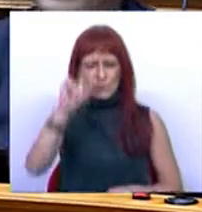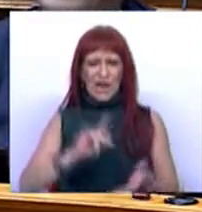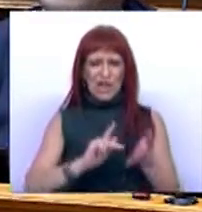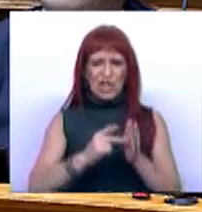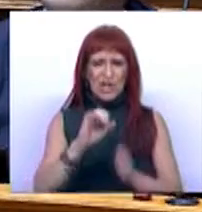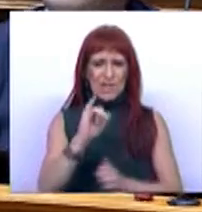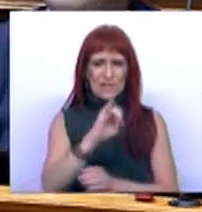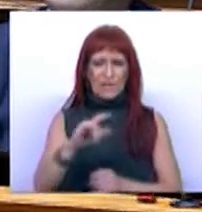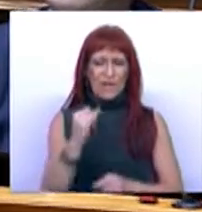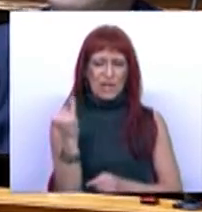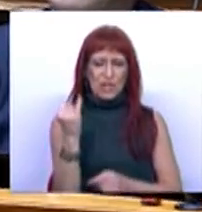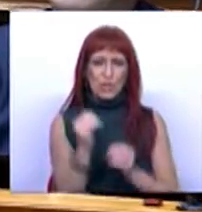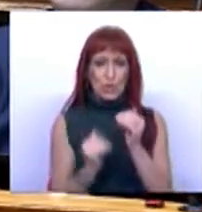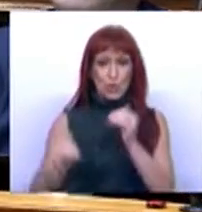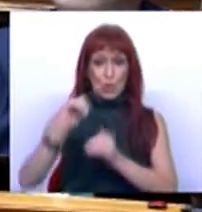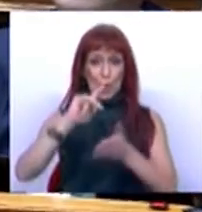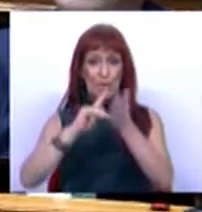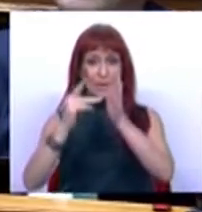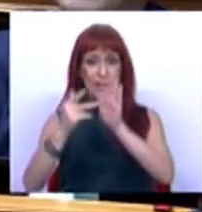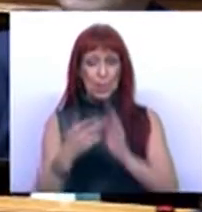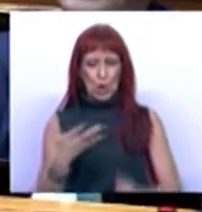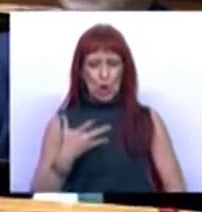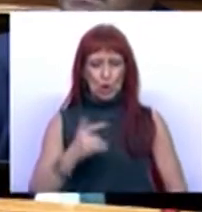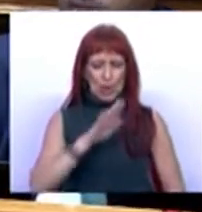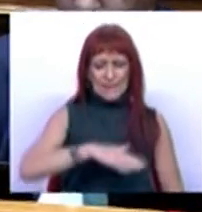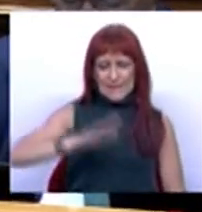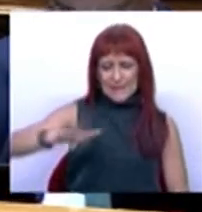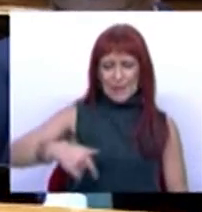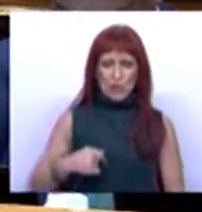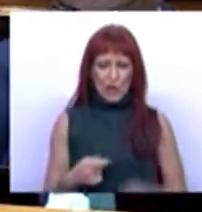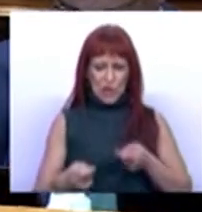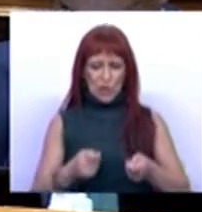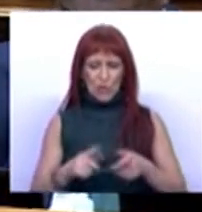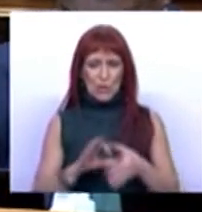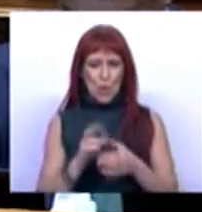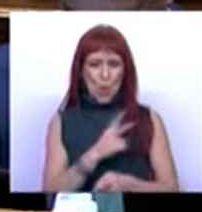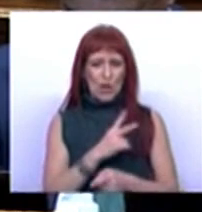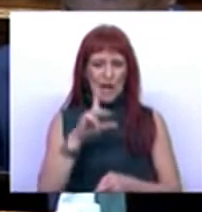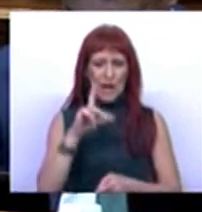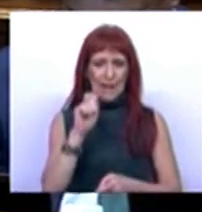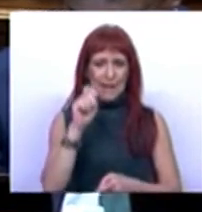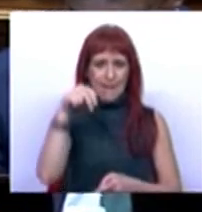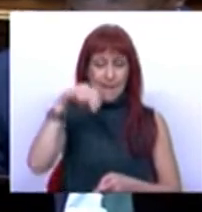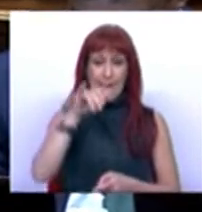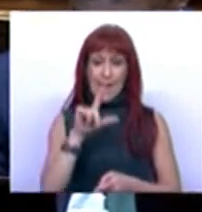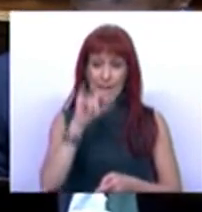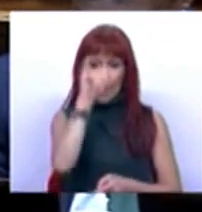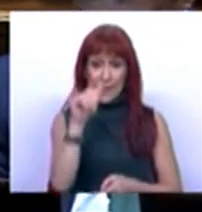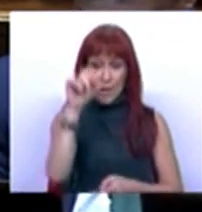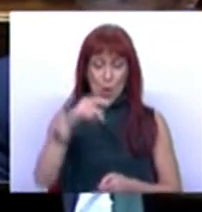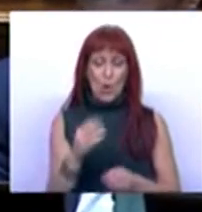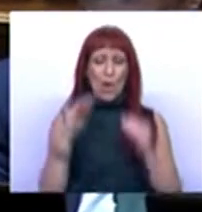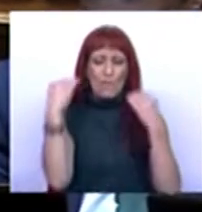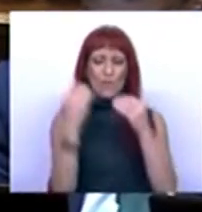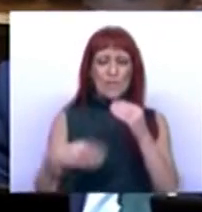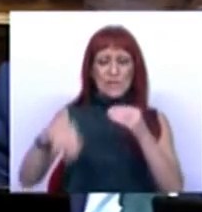Engenharia Civil pelo Instituto Superior Técnico, doutorada em Ciências de Gestão pela Universidade de León e com formação complementar